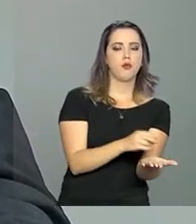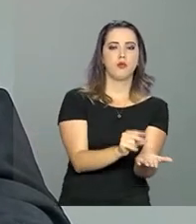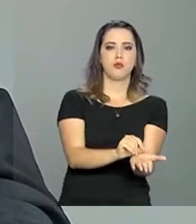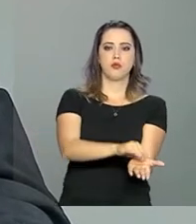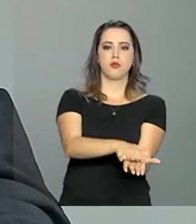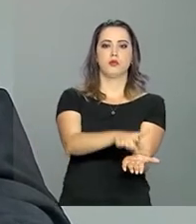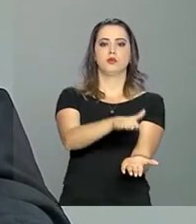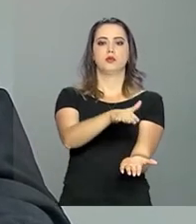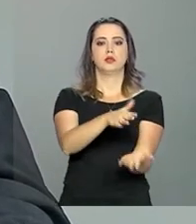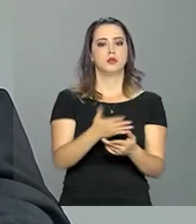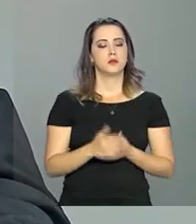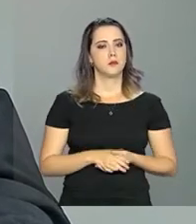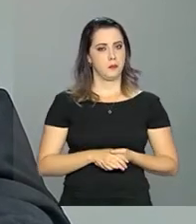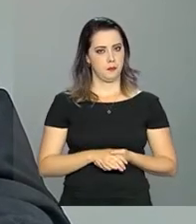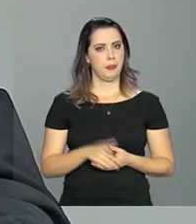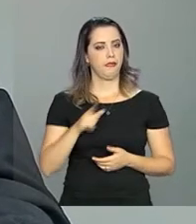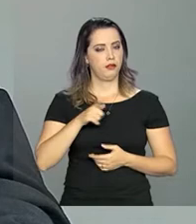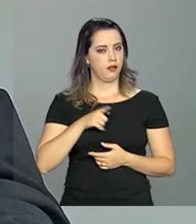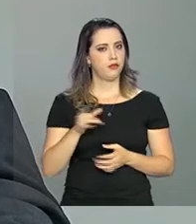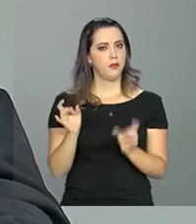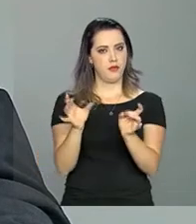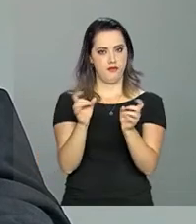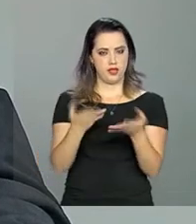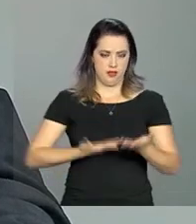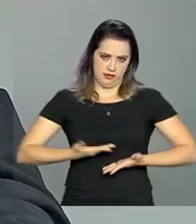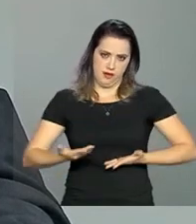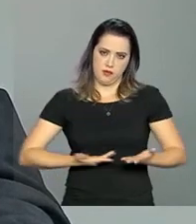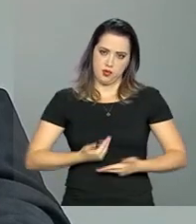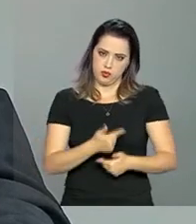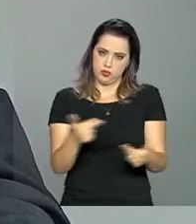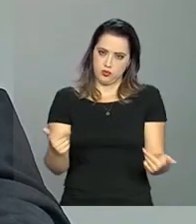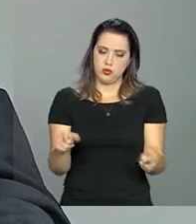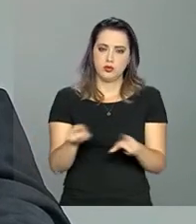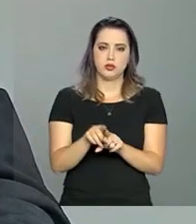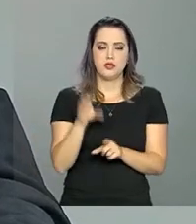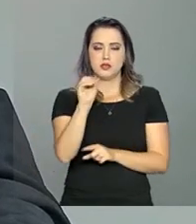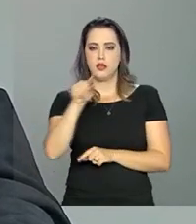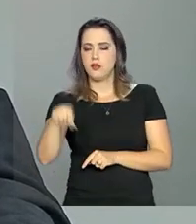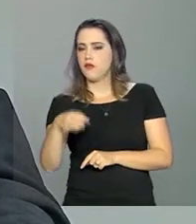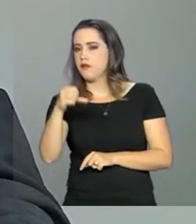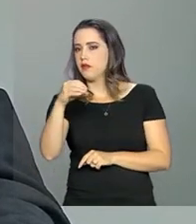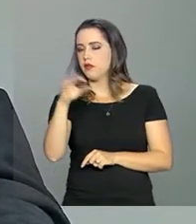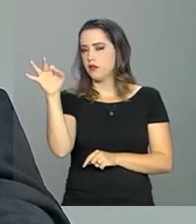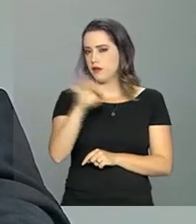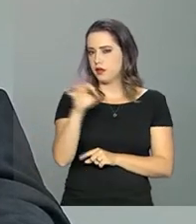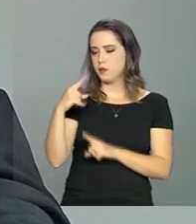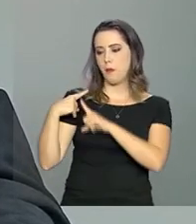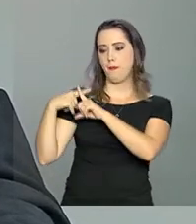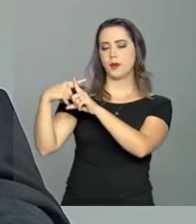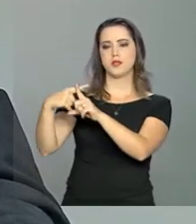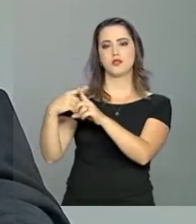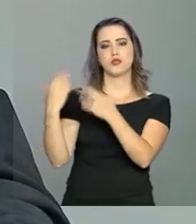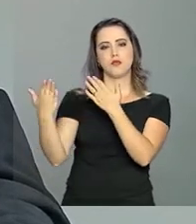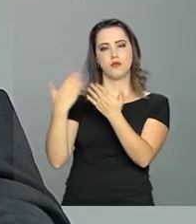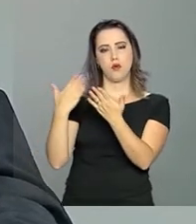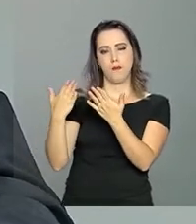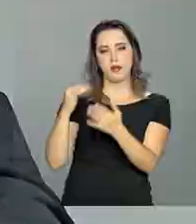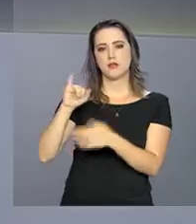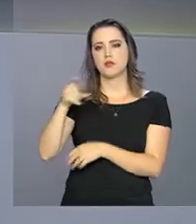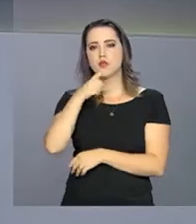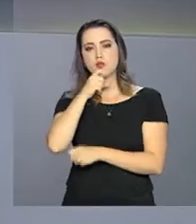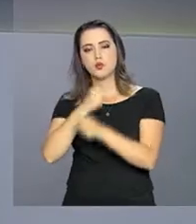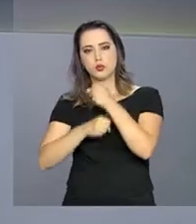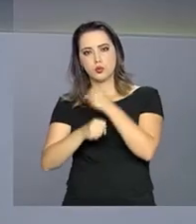venda de serviços apresentou uma variação menor, de 0,90%, porém positiva, comparando julho contra julho.